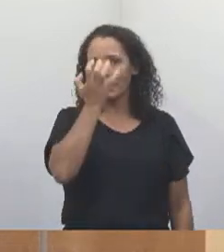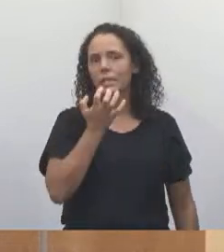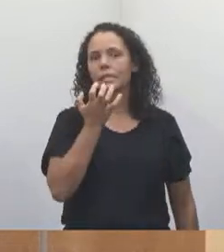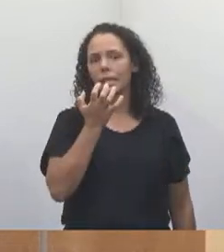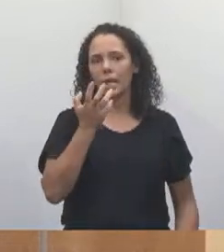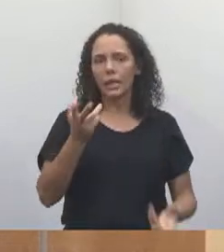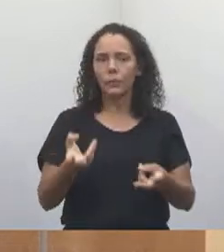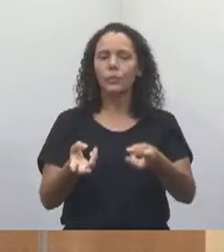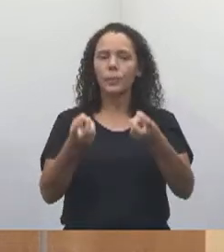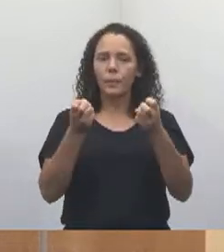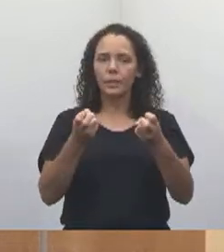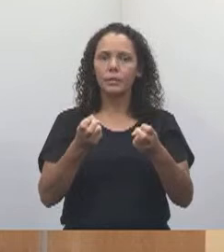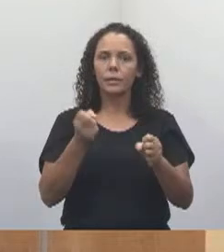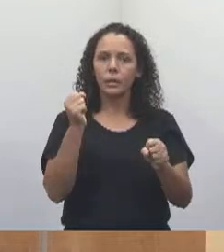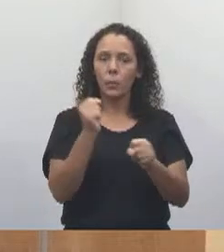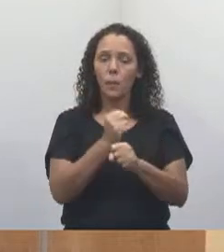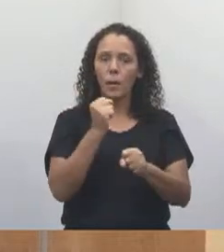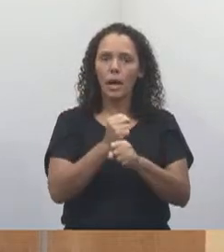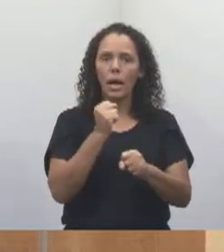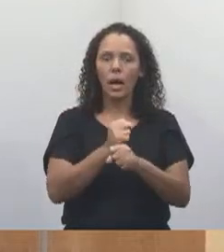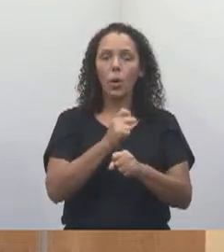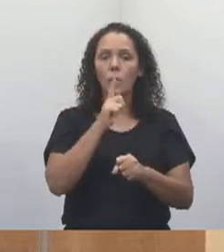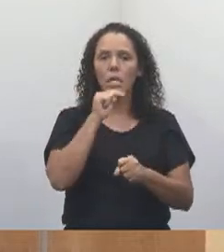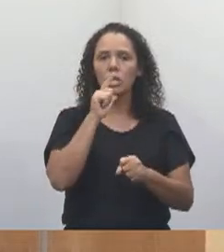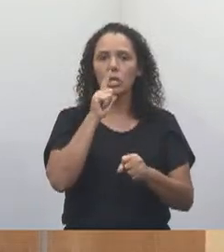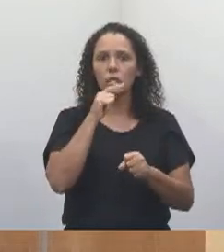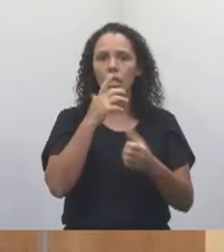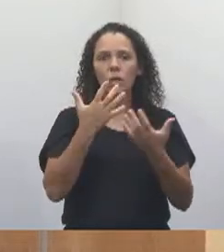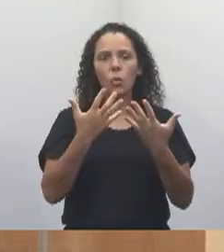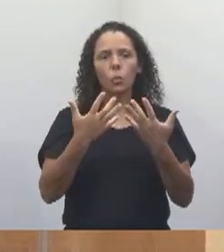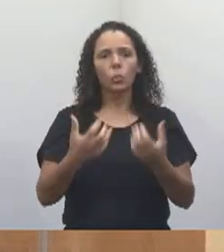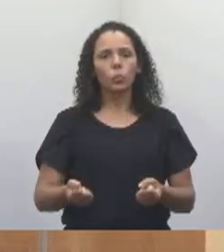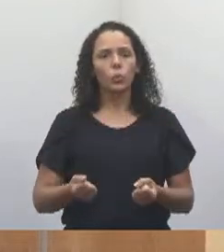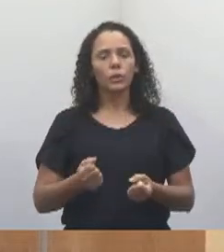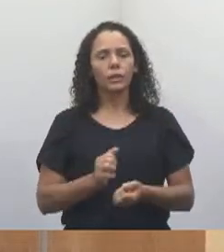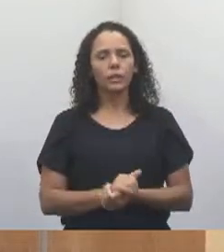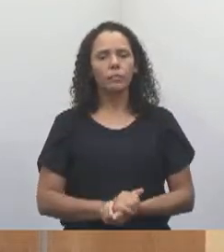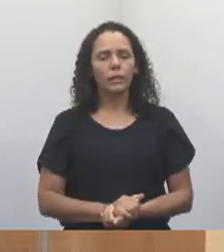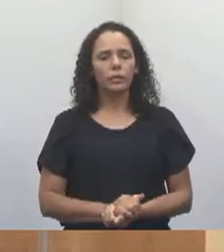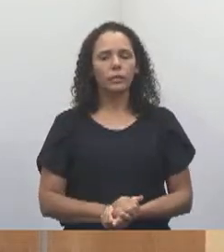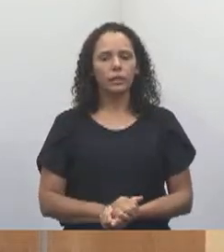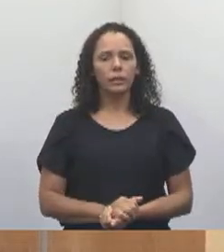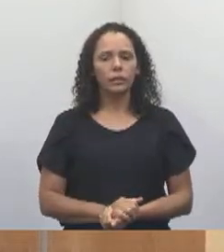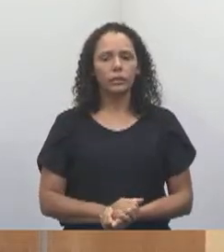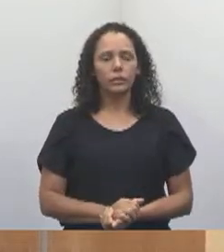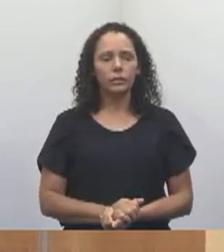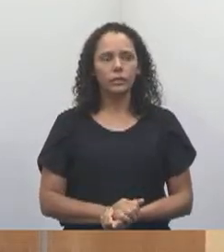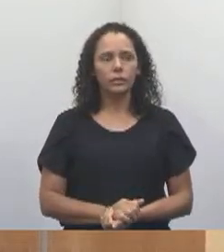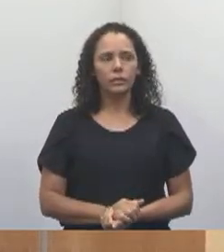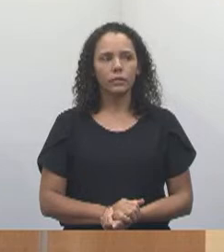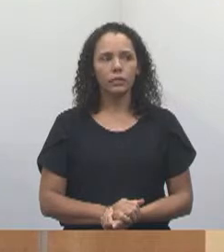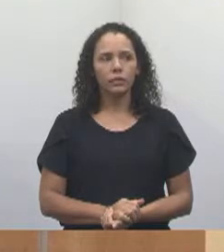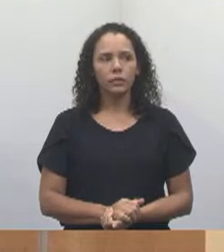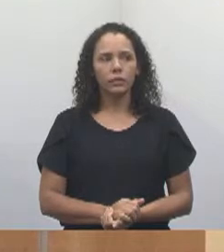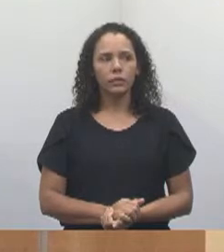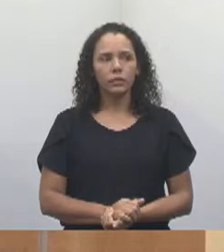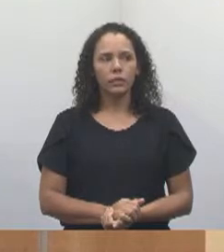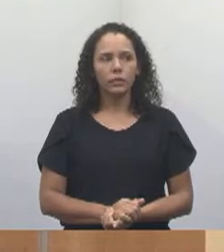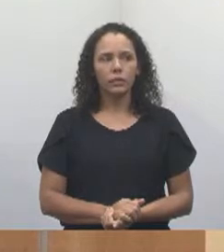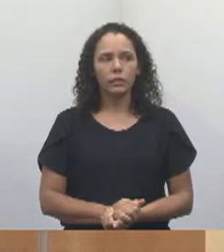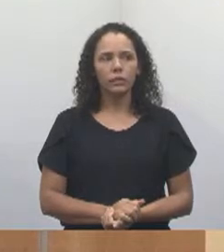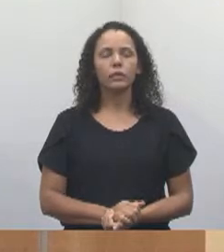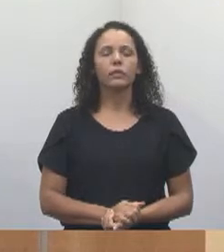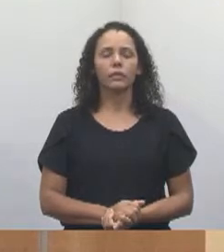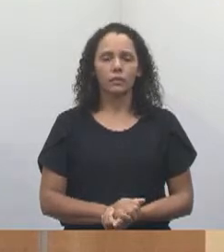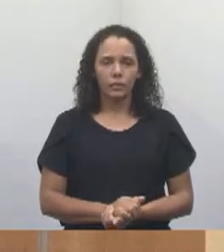identificando em uma obra de macro-drenagem lá na região oeste. Fiz um pedido de informações no dia de hoje,